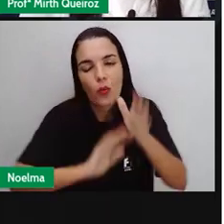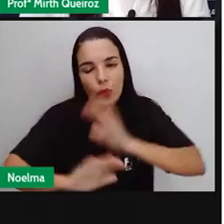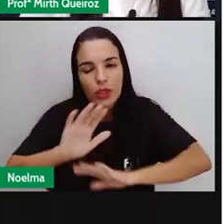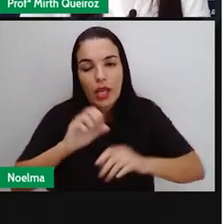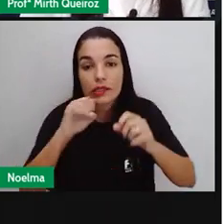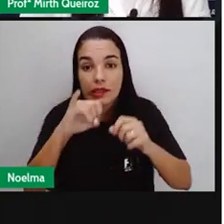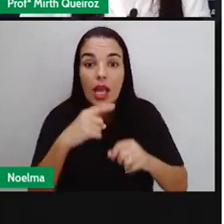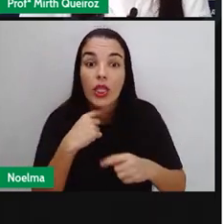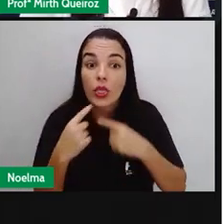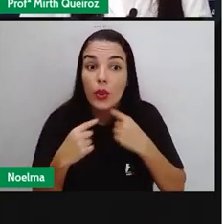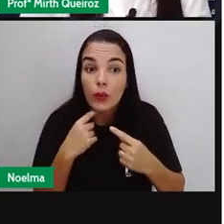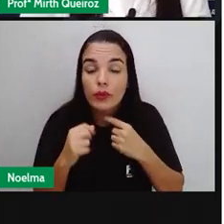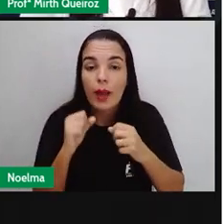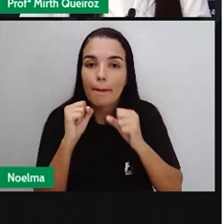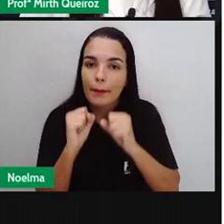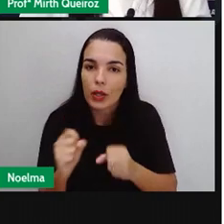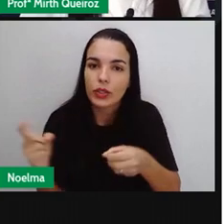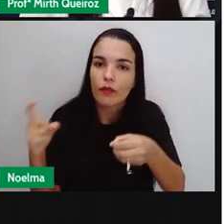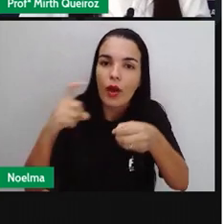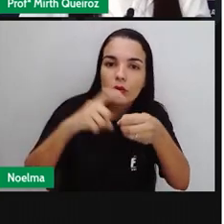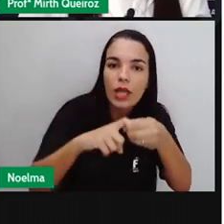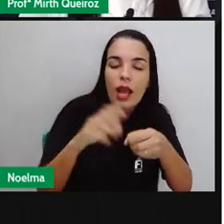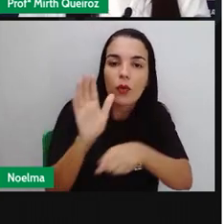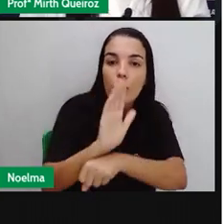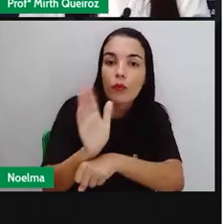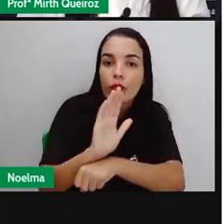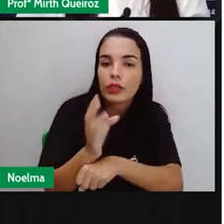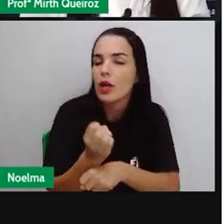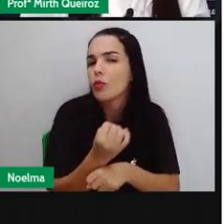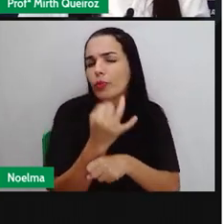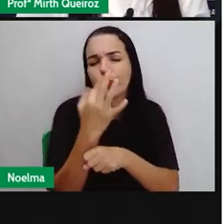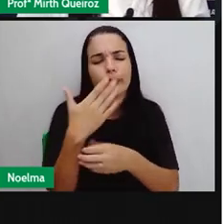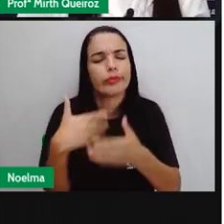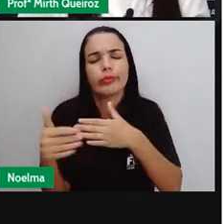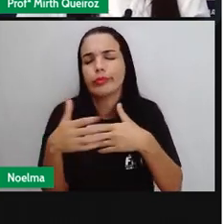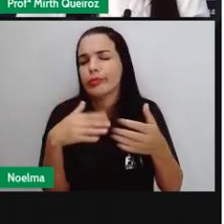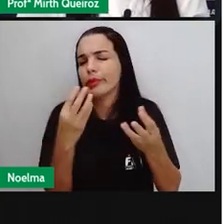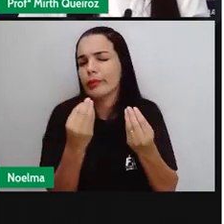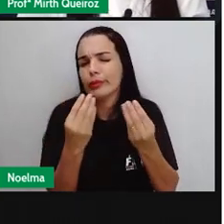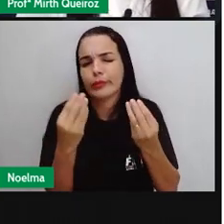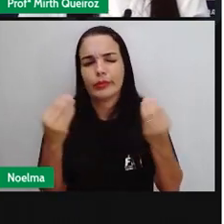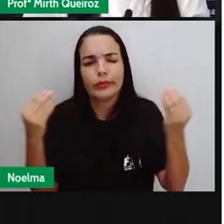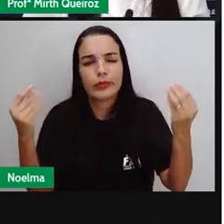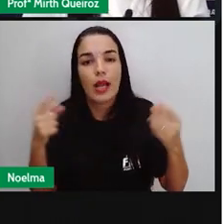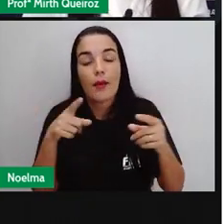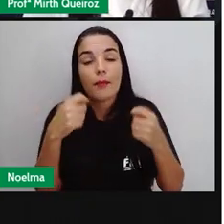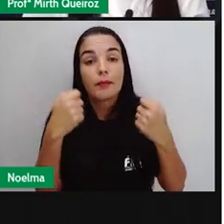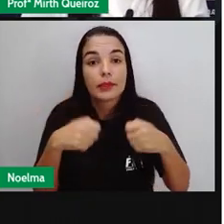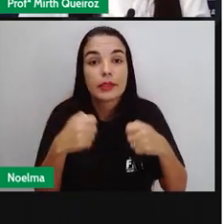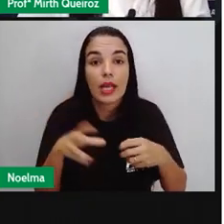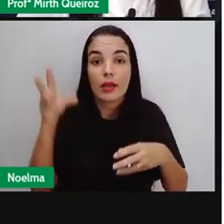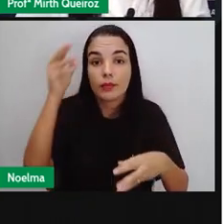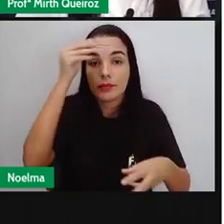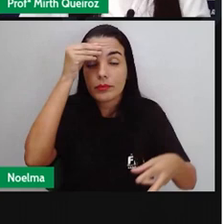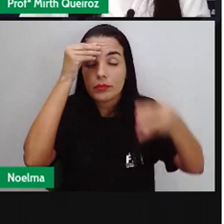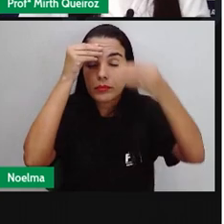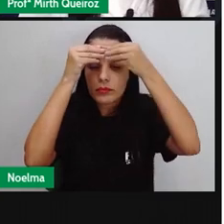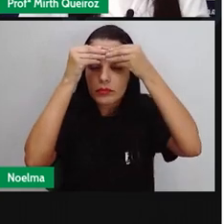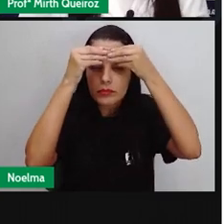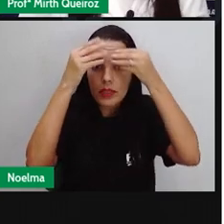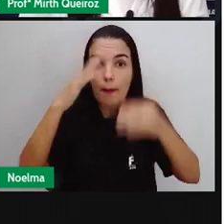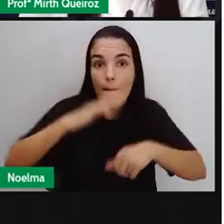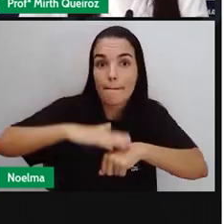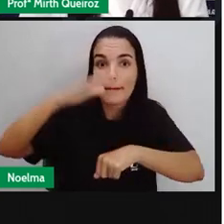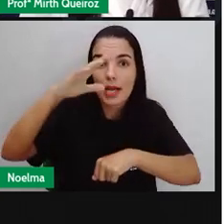voltem a essa aula. Assista esse vídeo quantas vezes vocês acharem necessário para que vocês possam aí absorver o